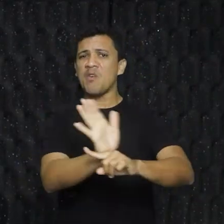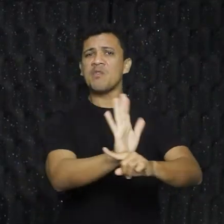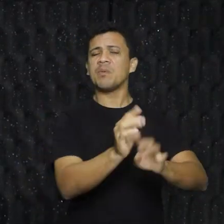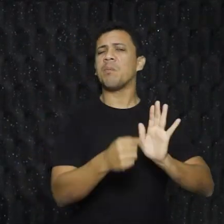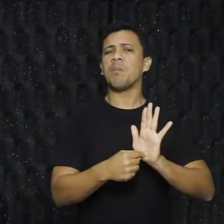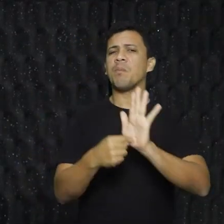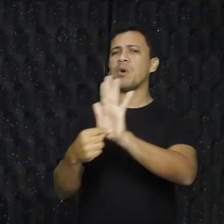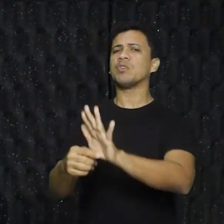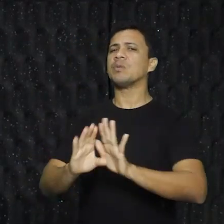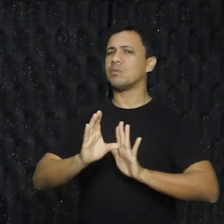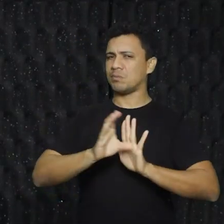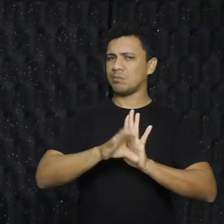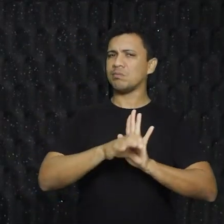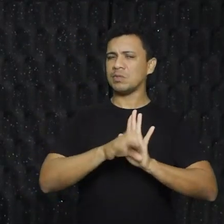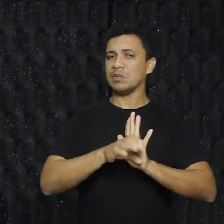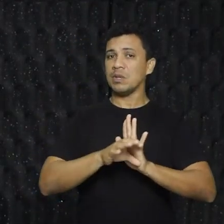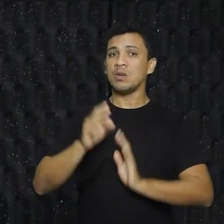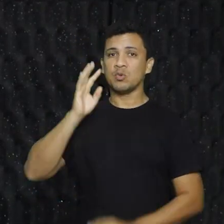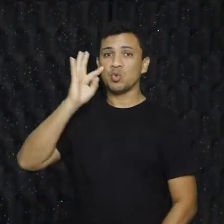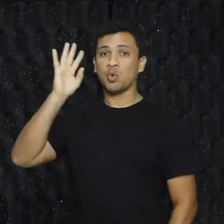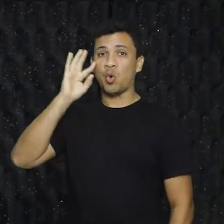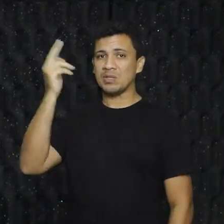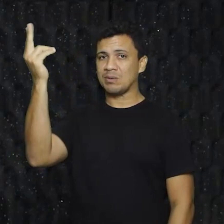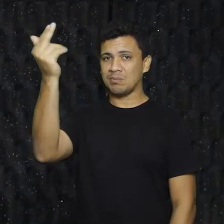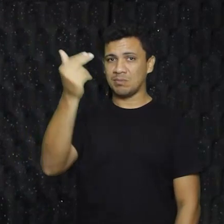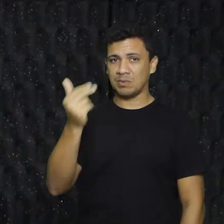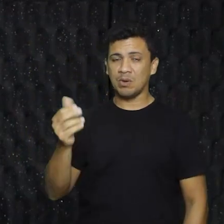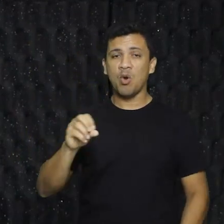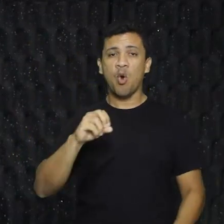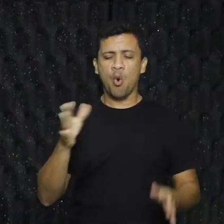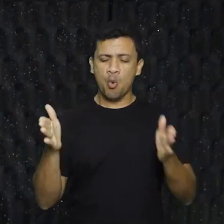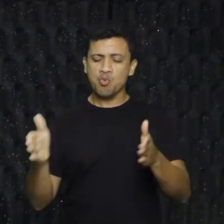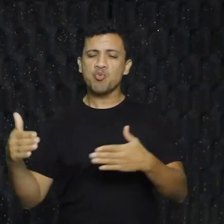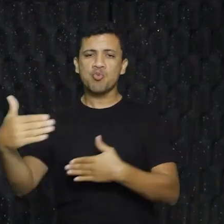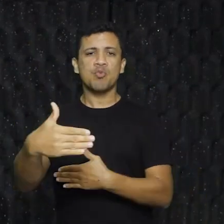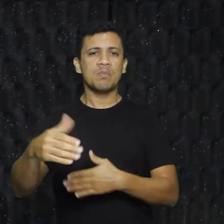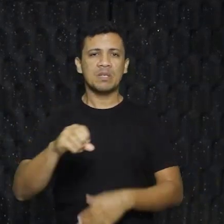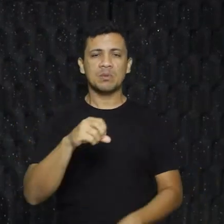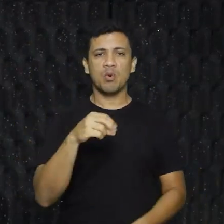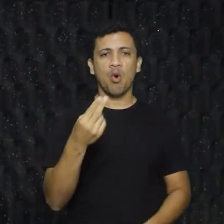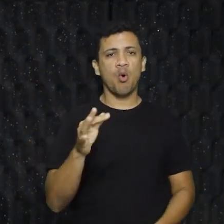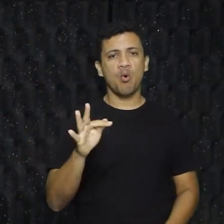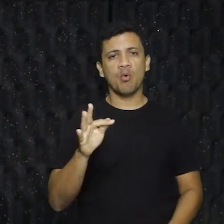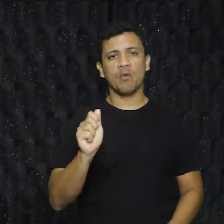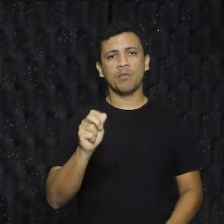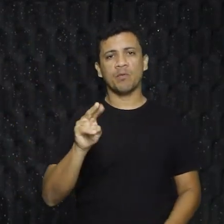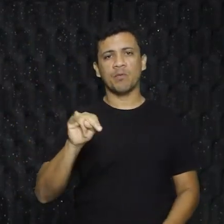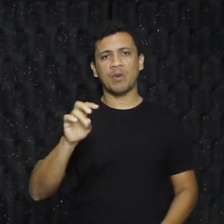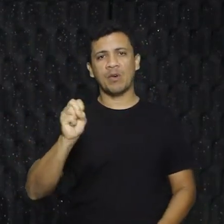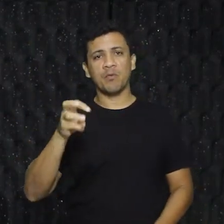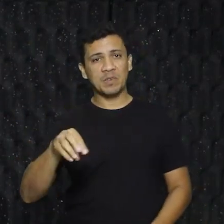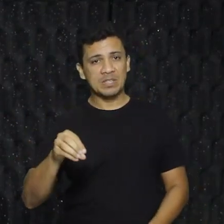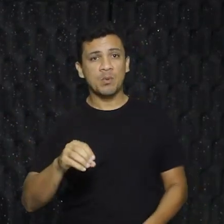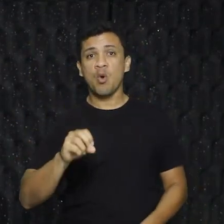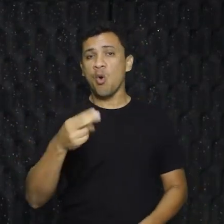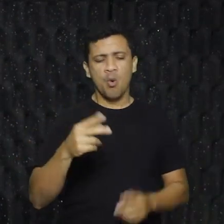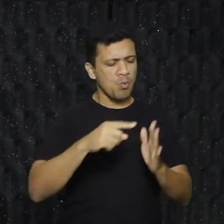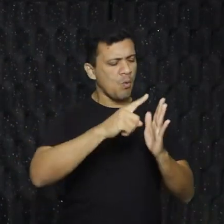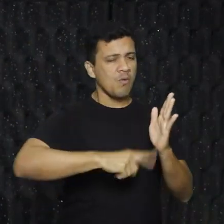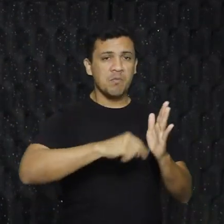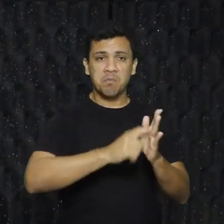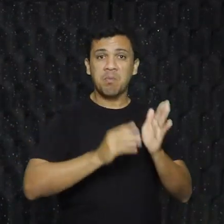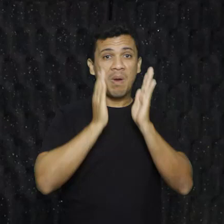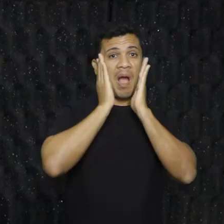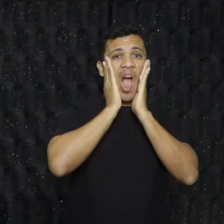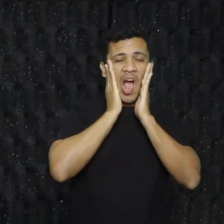trabalham com o conceito ou do surrealismo, ou do cubismo, ou do falvismo, ou do expressionismo, que são